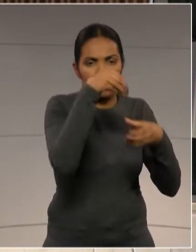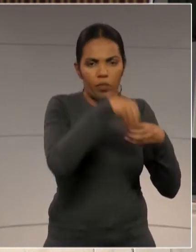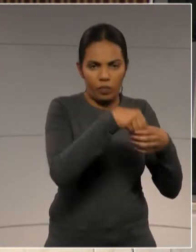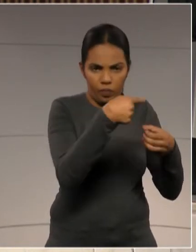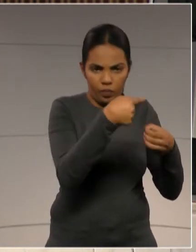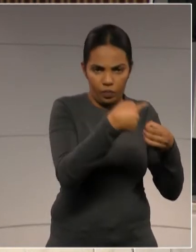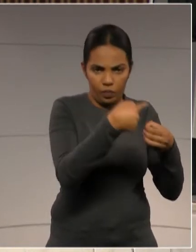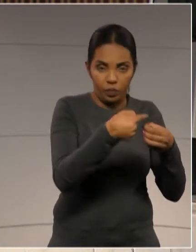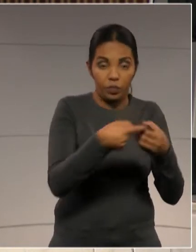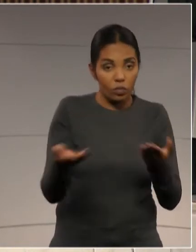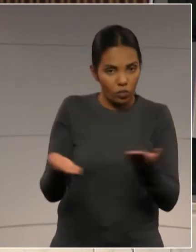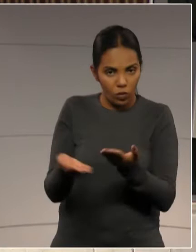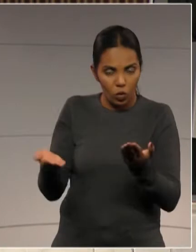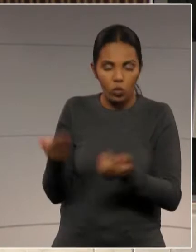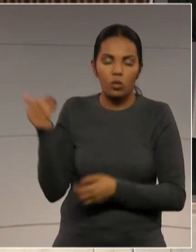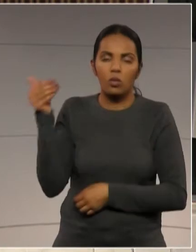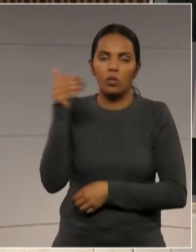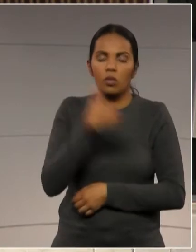prefeito,